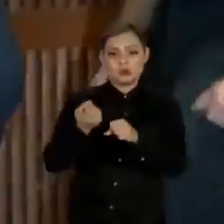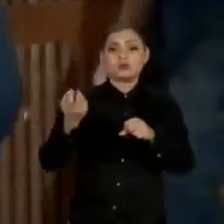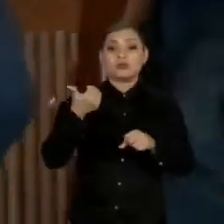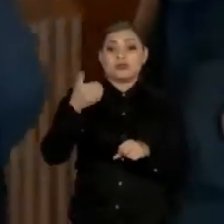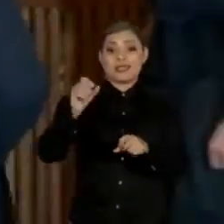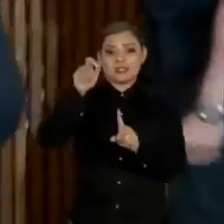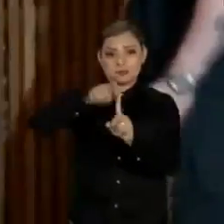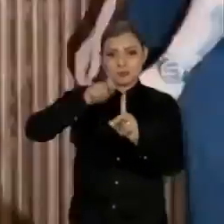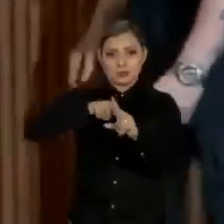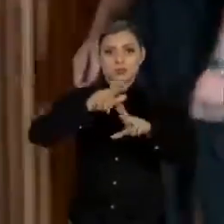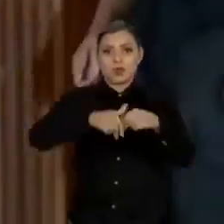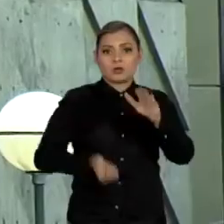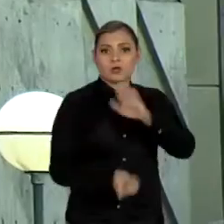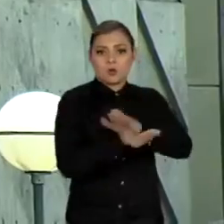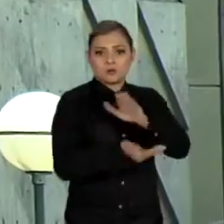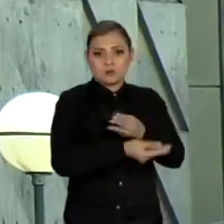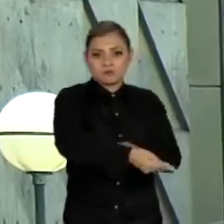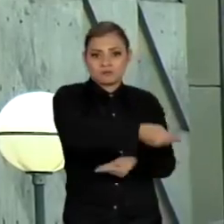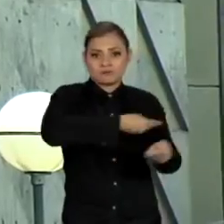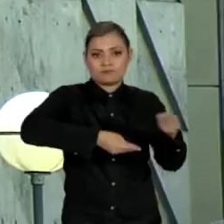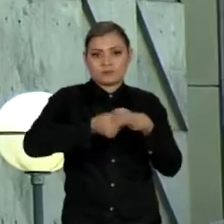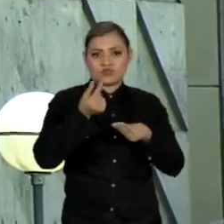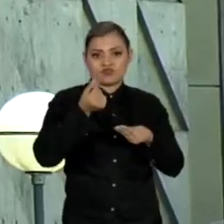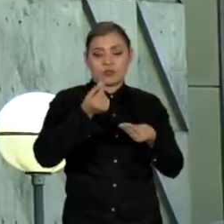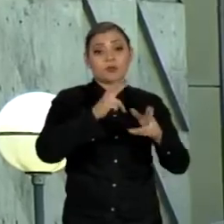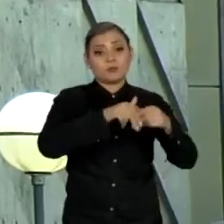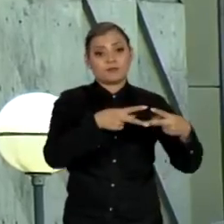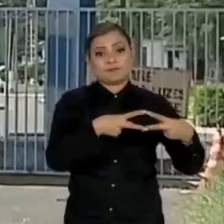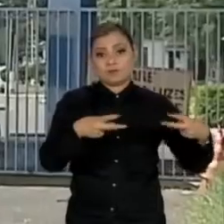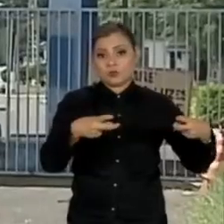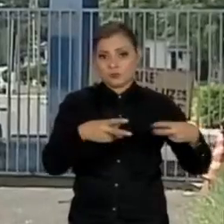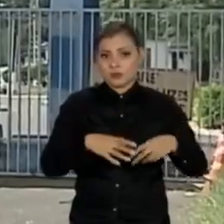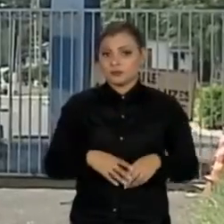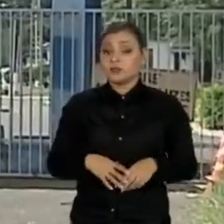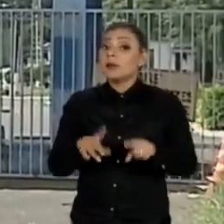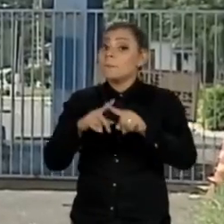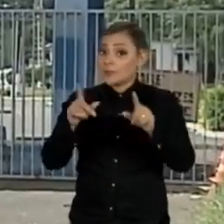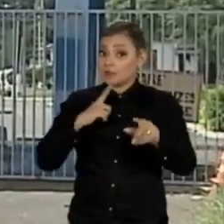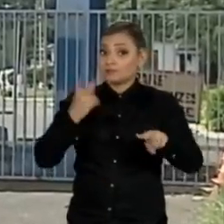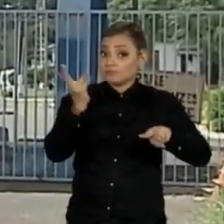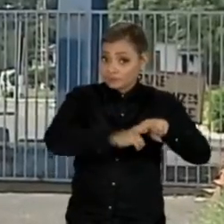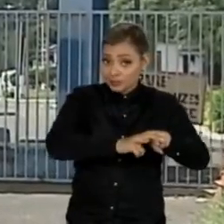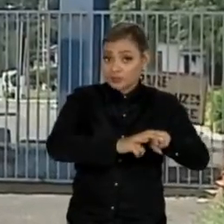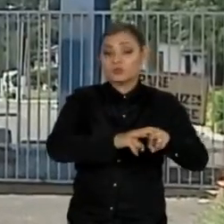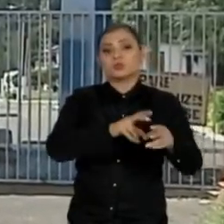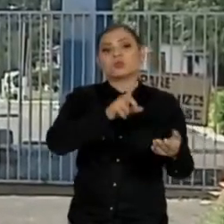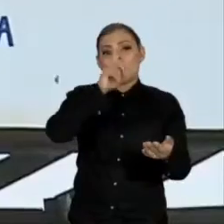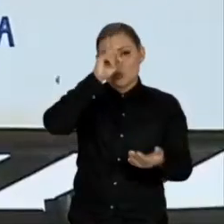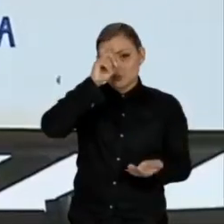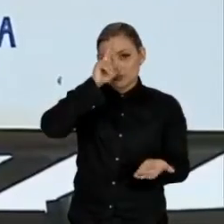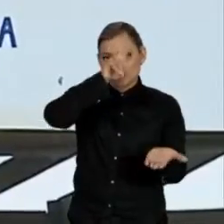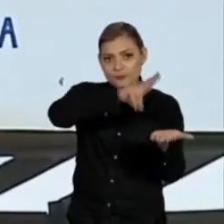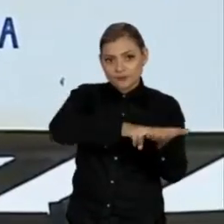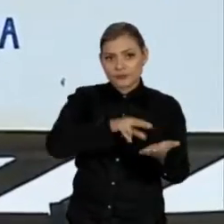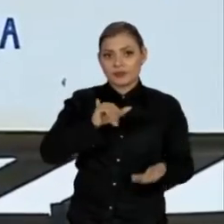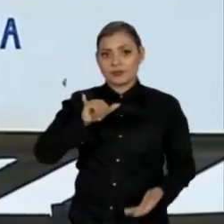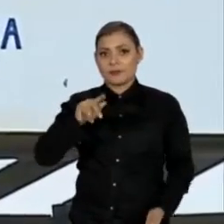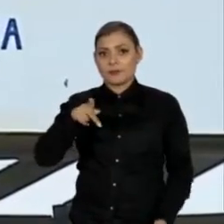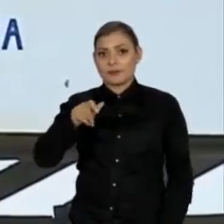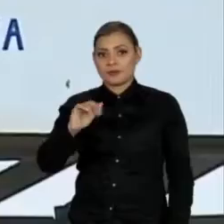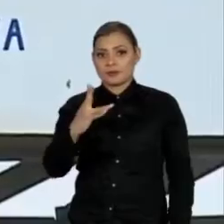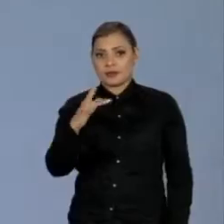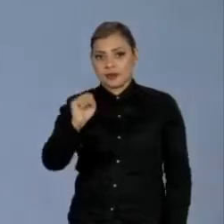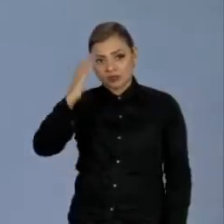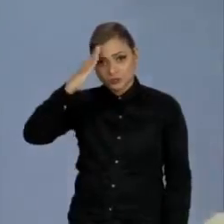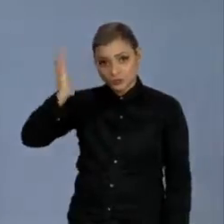prisão por corrupção passiva e lavagem de dinheiro envolvendo a Petrobras. Ele está no Complexo Médico Penal de Pinhais, na região metropolitana de